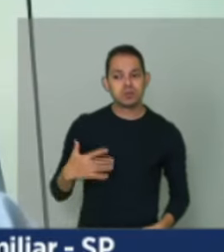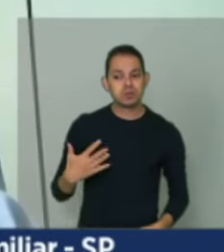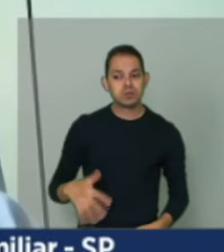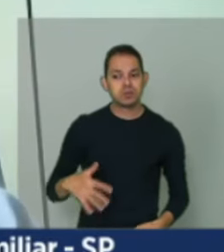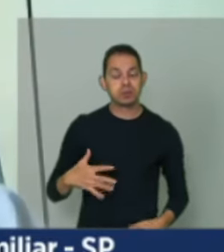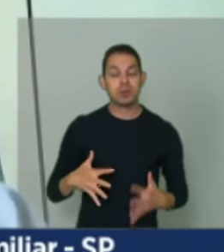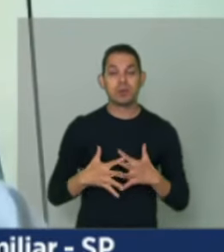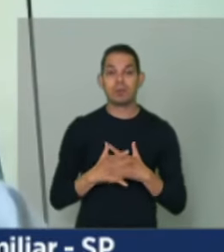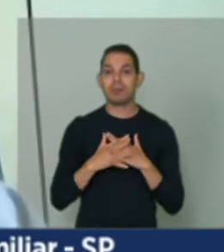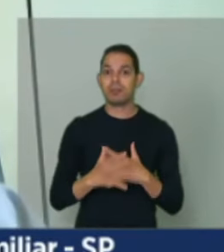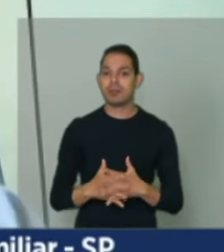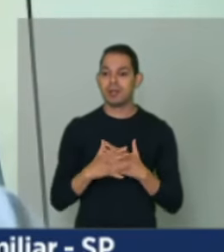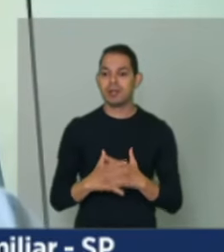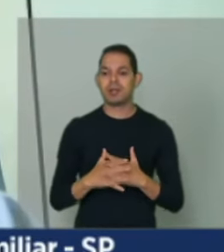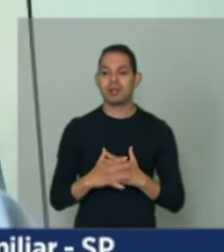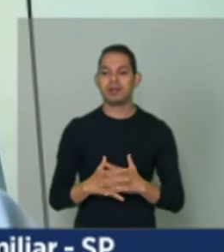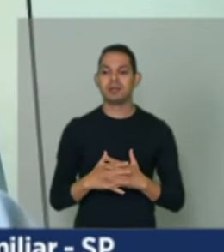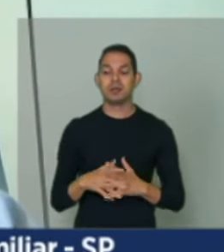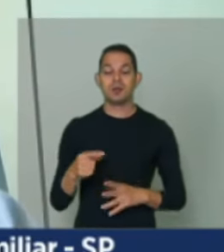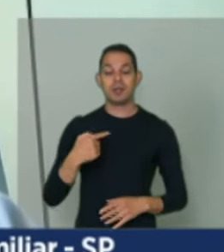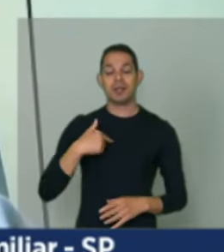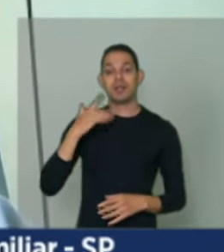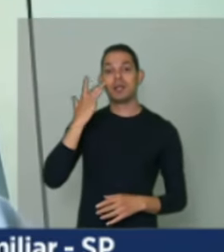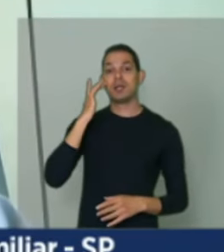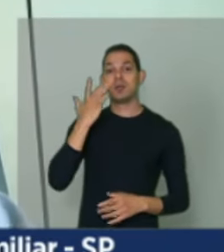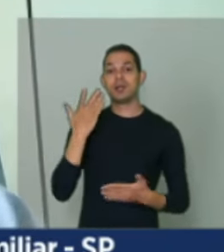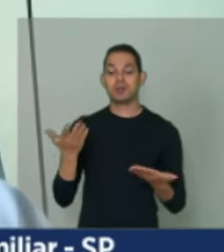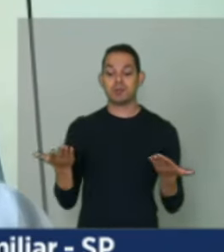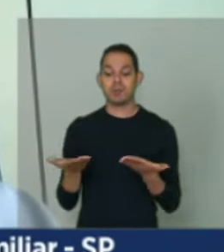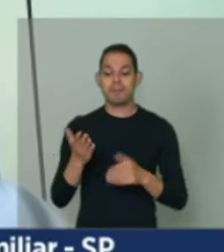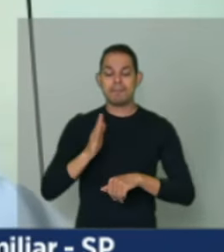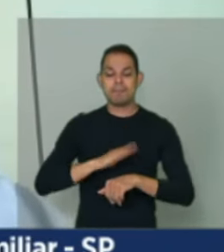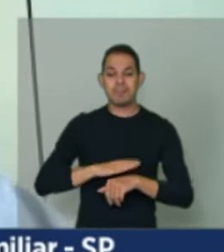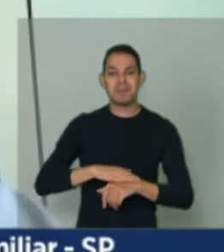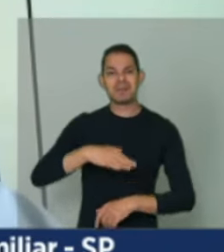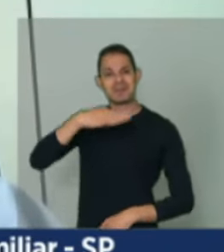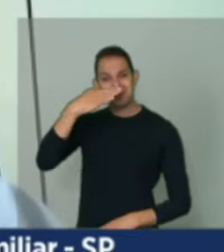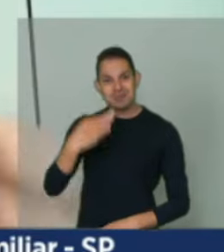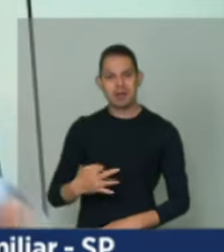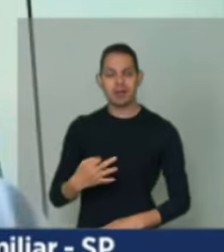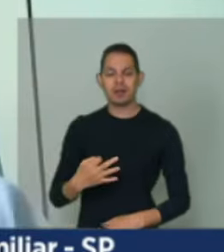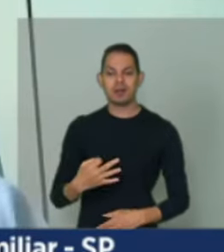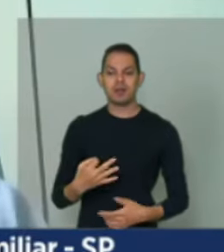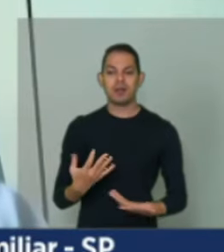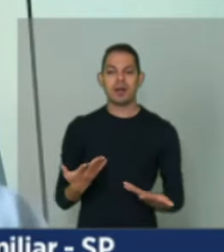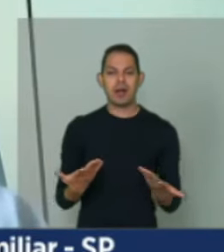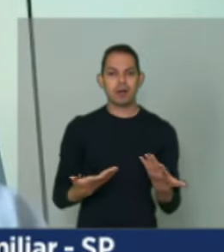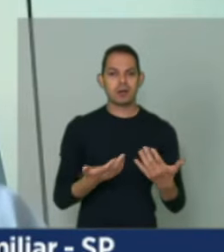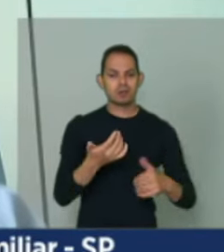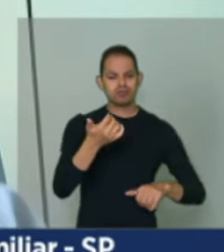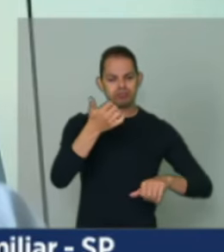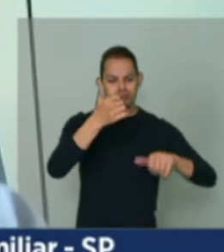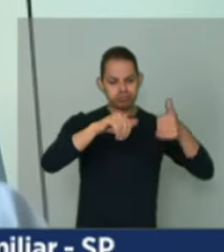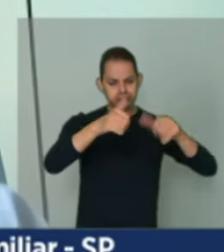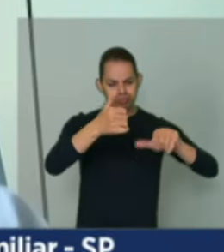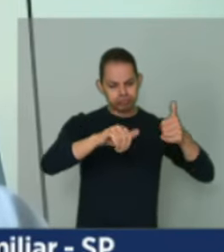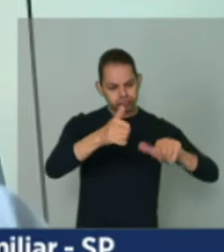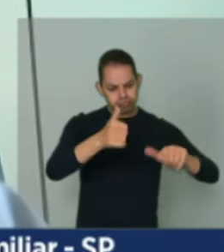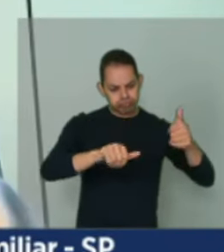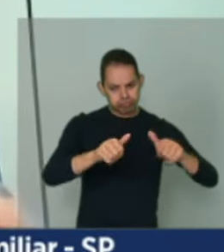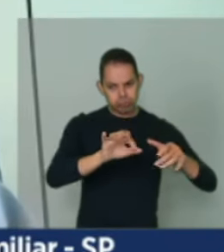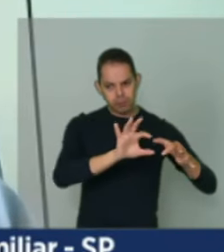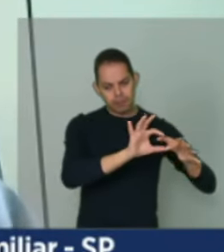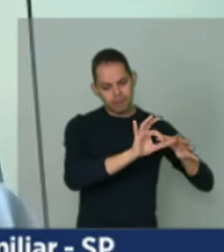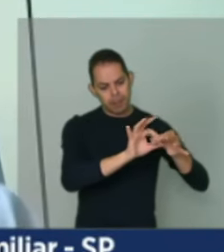complicado. Eu acho que seria um momento certo de ter essa avaliação em cenário